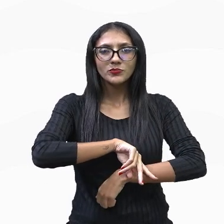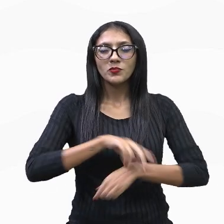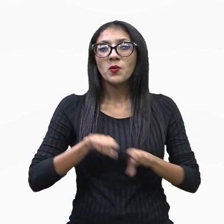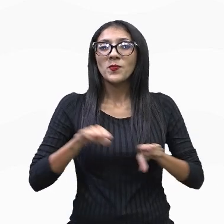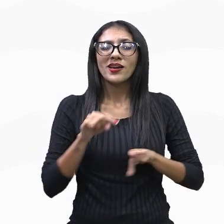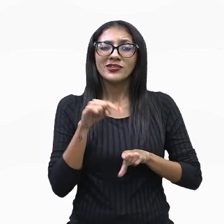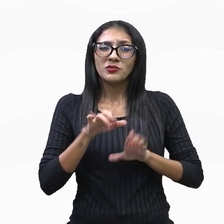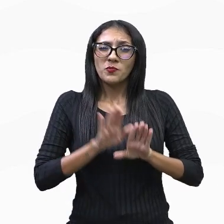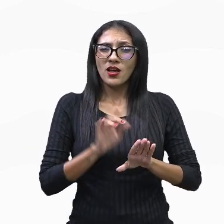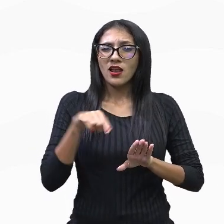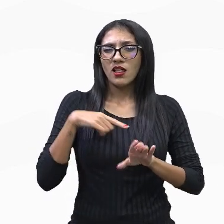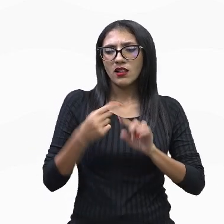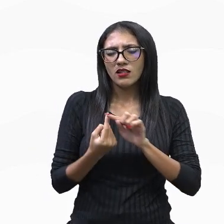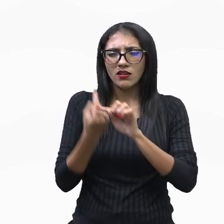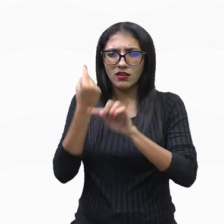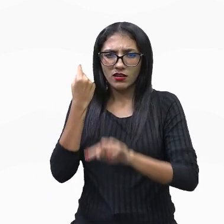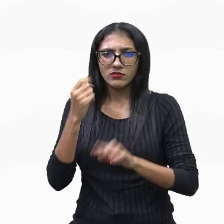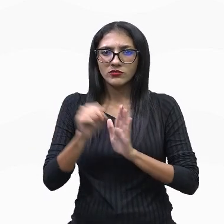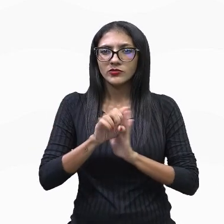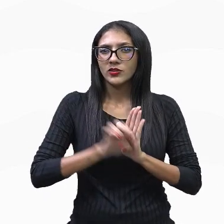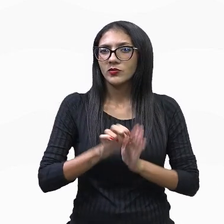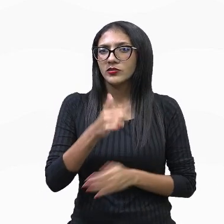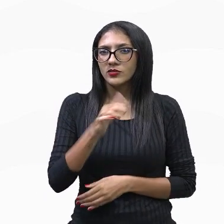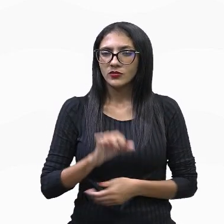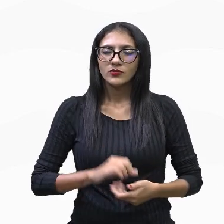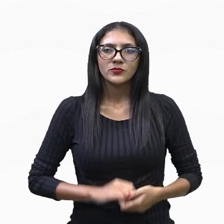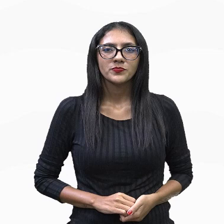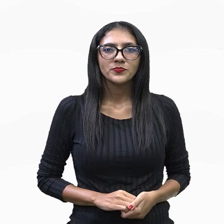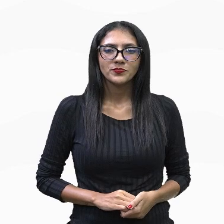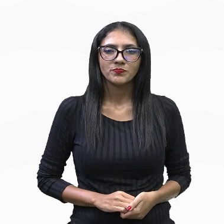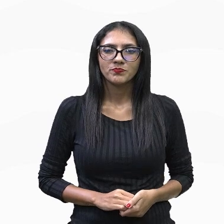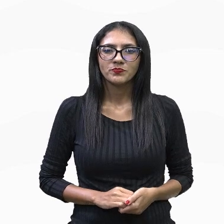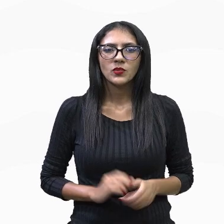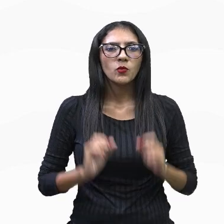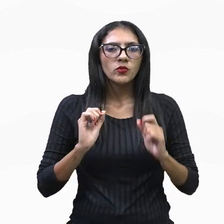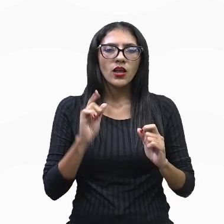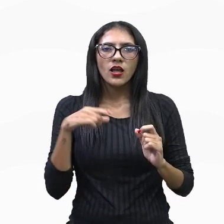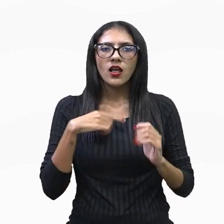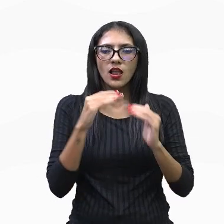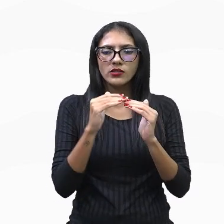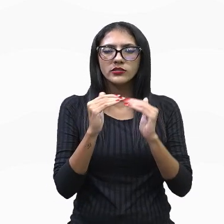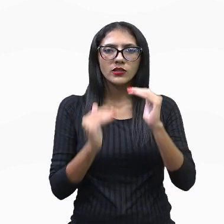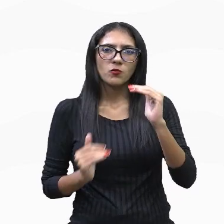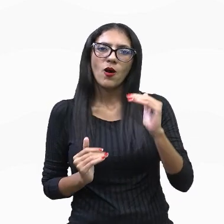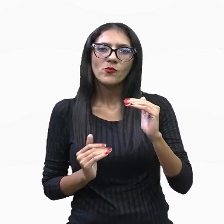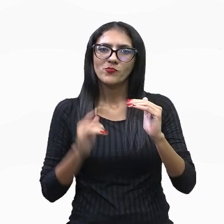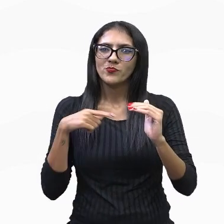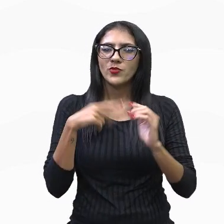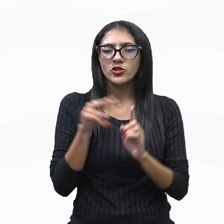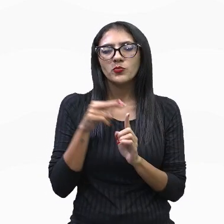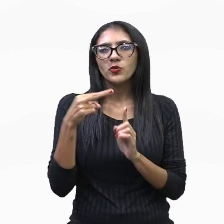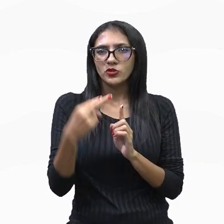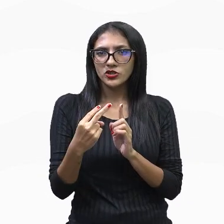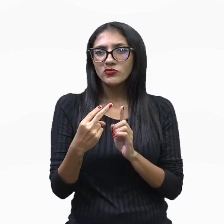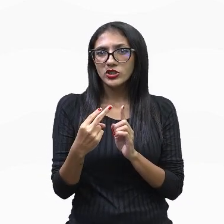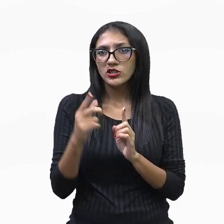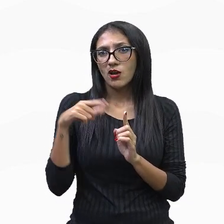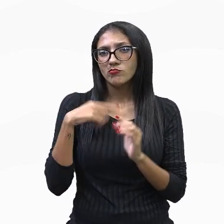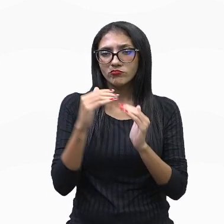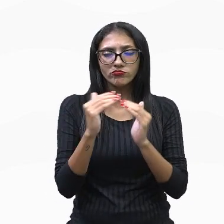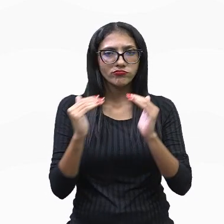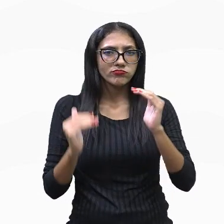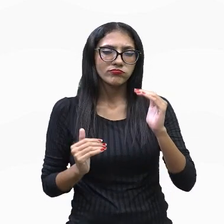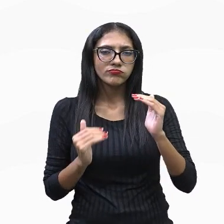século XIX. O que é que acontece? Eram desiguais, nessa perspectiva, eram desiguais